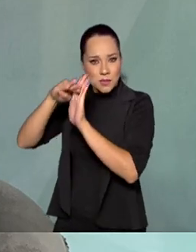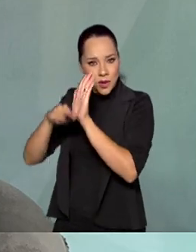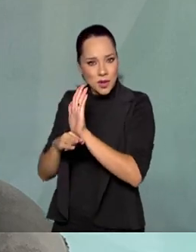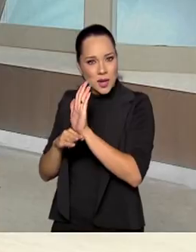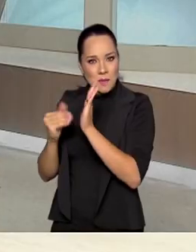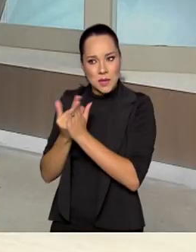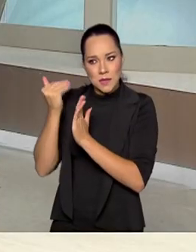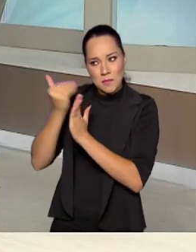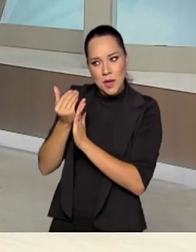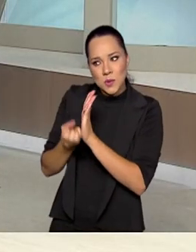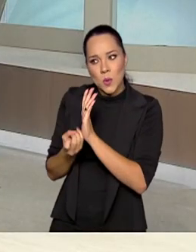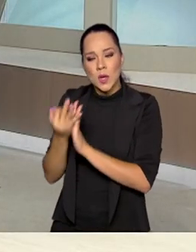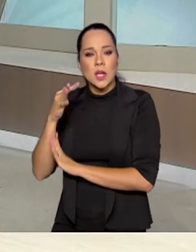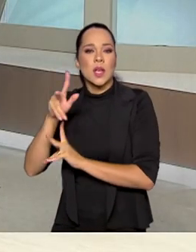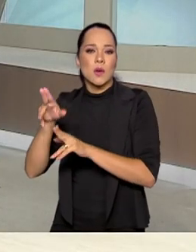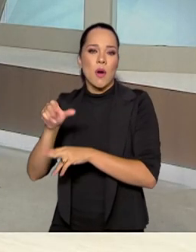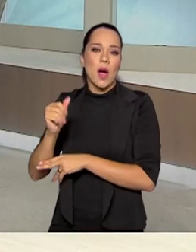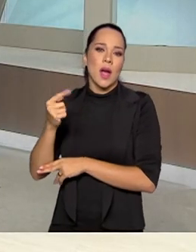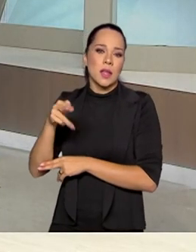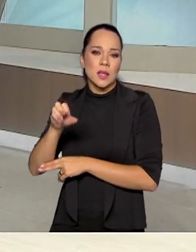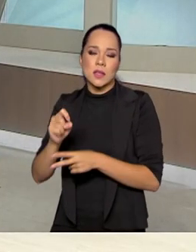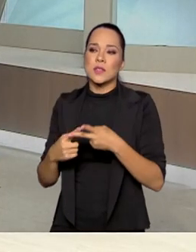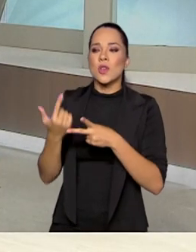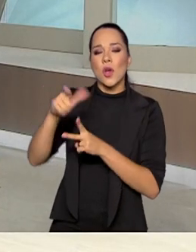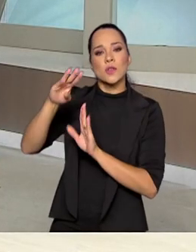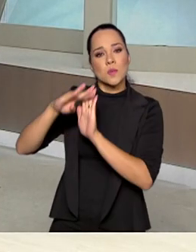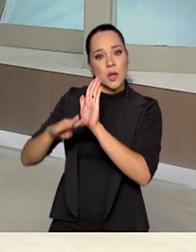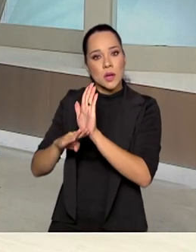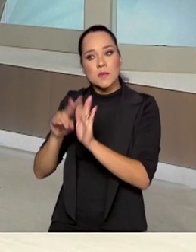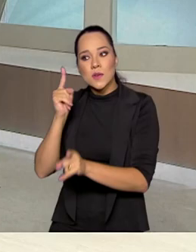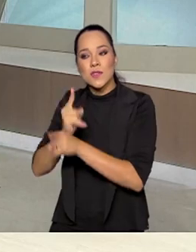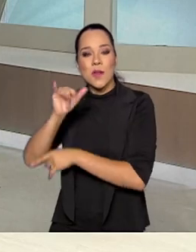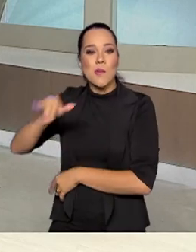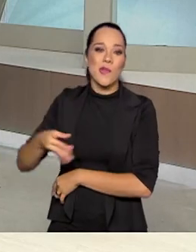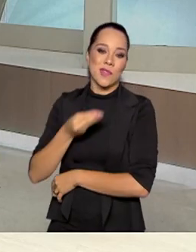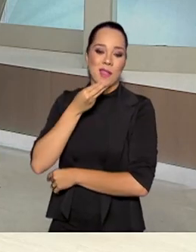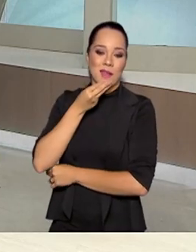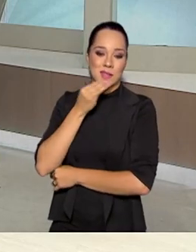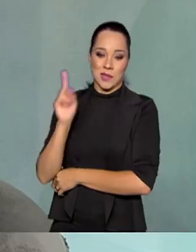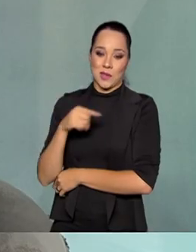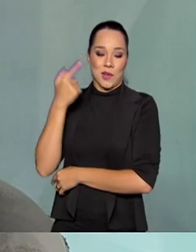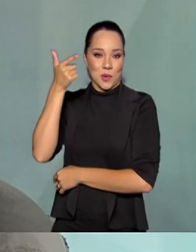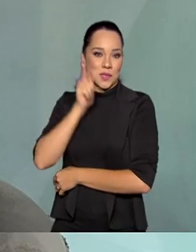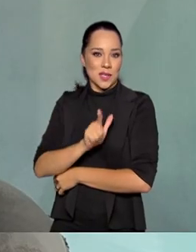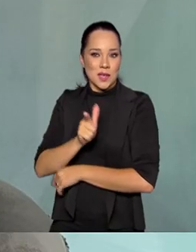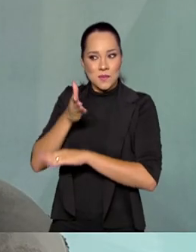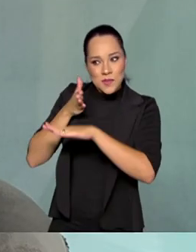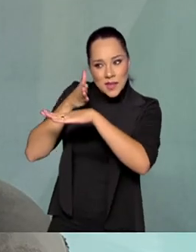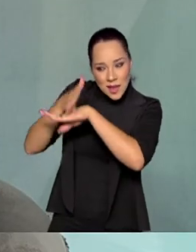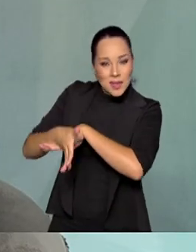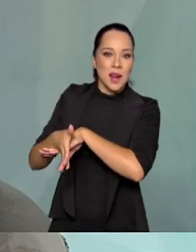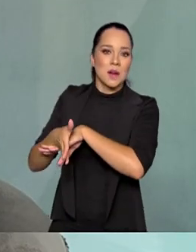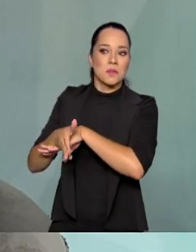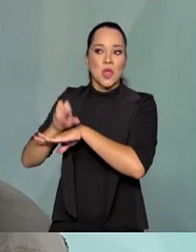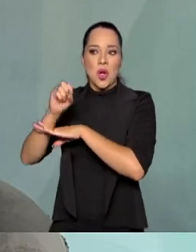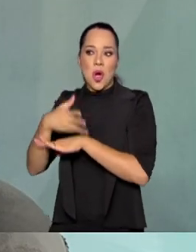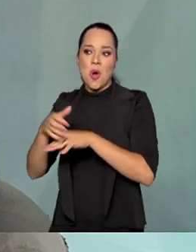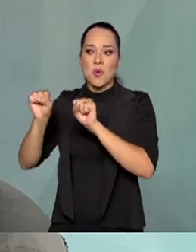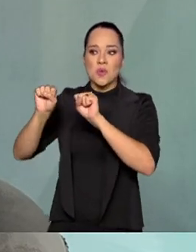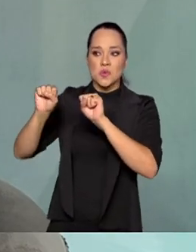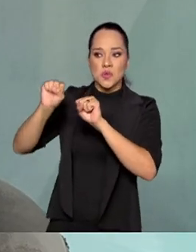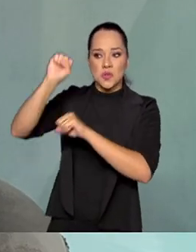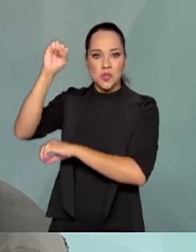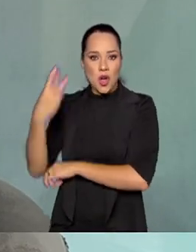maior vulto, como é o caso do Artemis e de outros, identificar oportunidades em que nós possamos nos introduzir, seja com software,